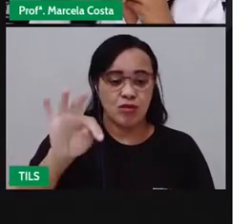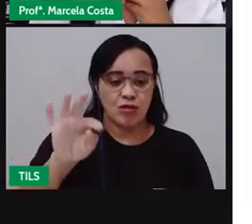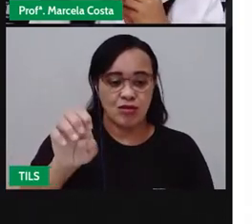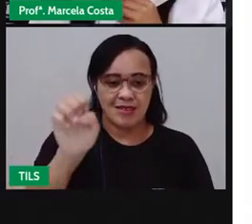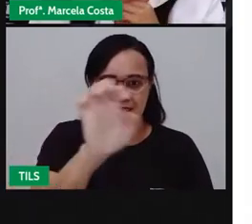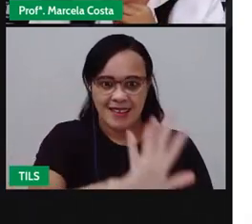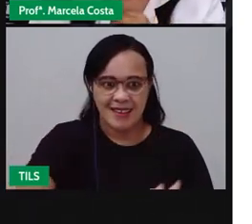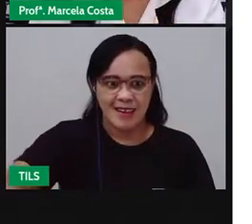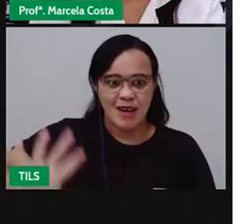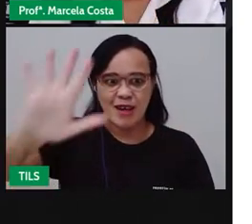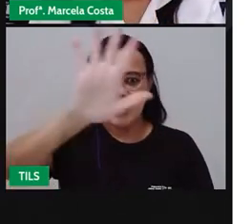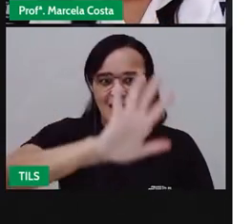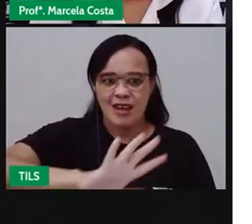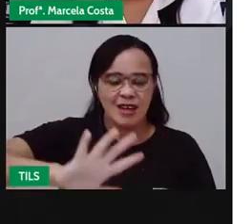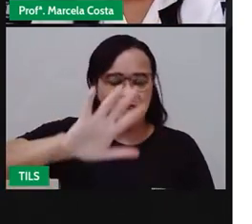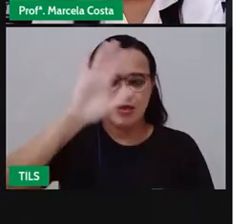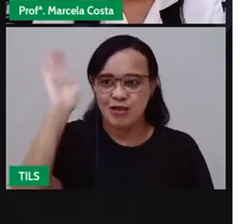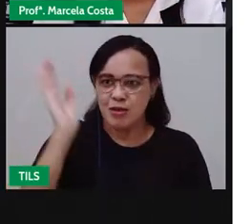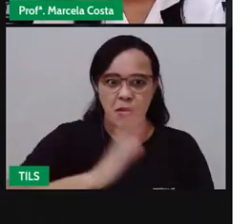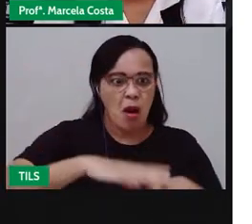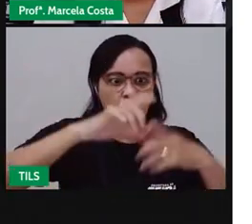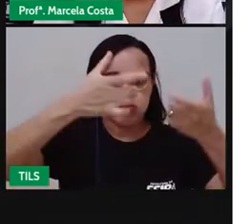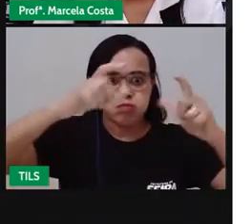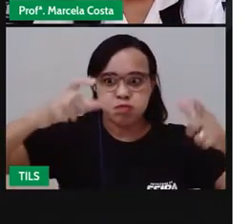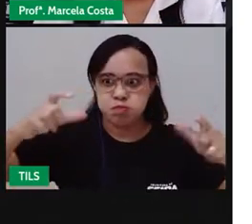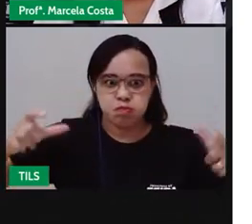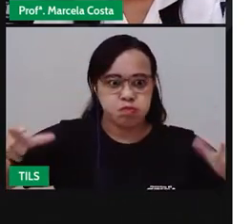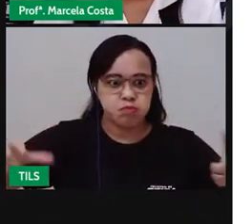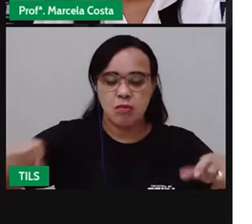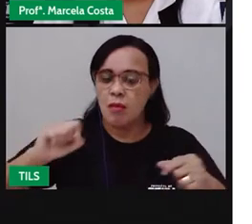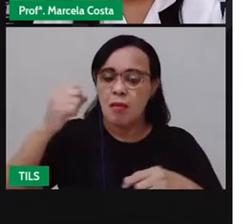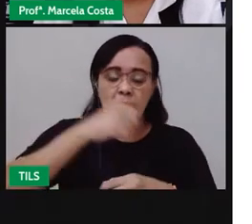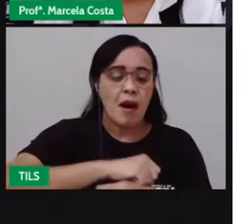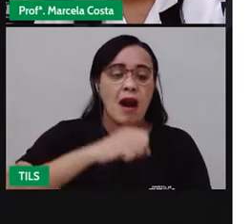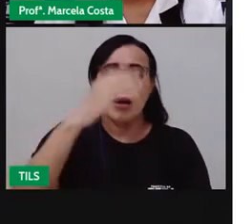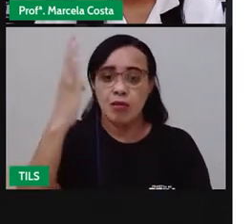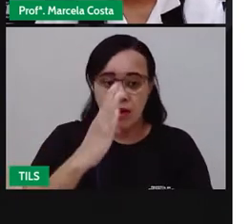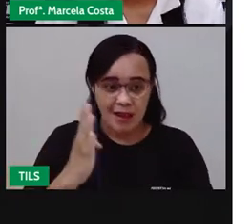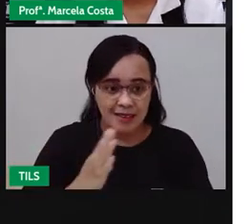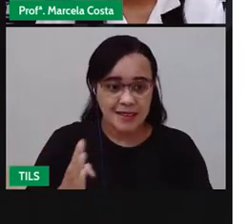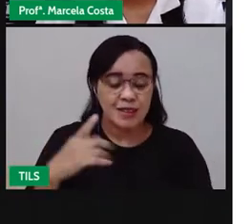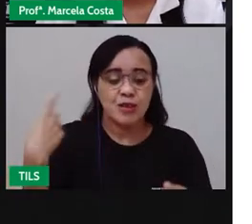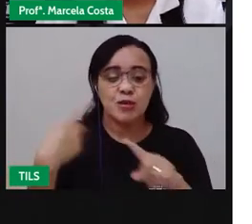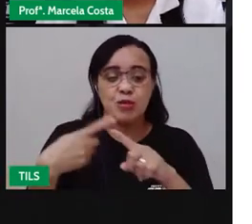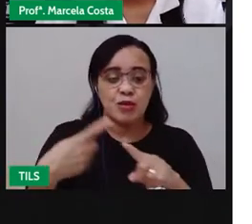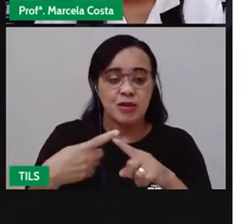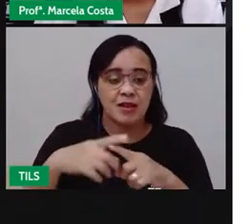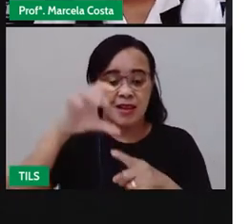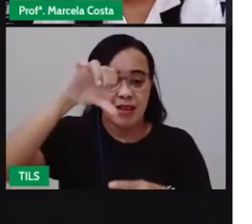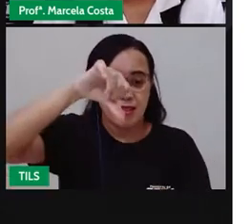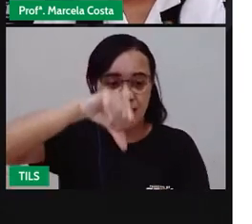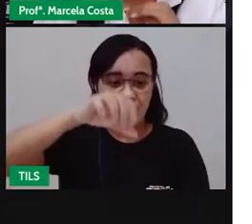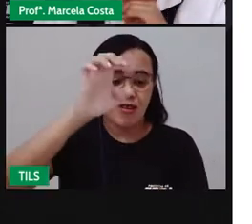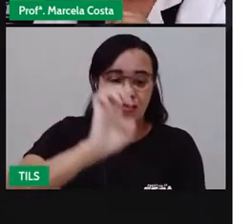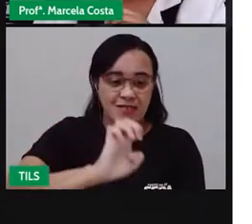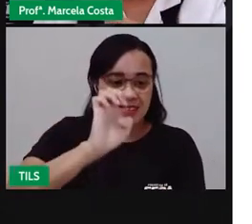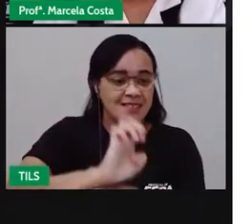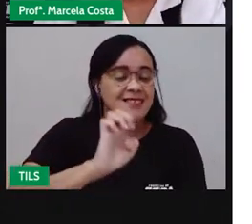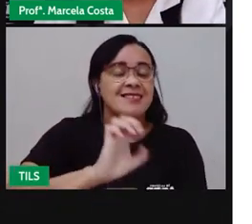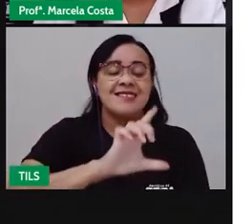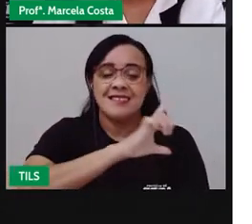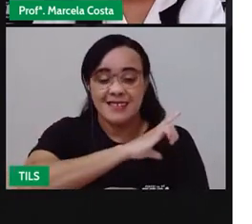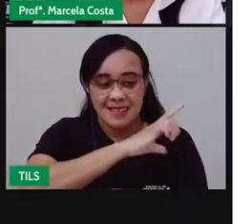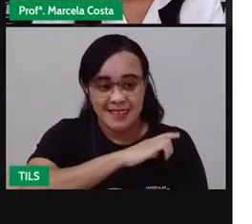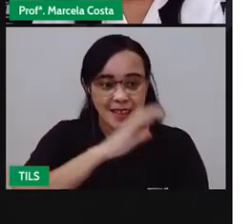uma das maiores regiões do Brasil. Ela é composta por nove estados e um dos maiores